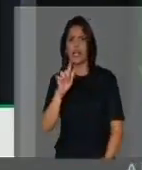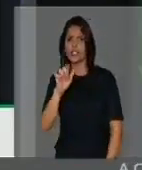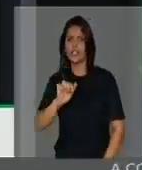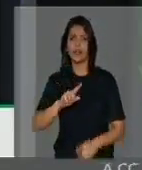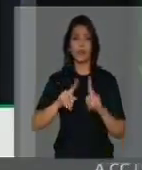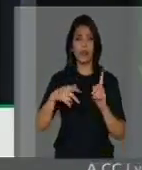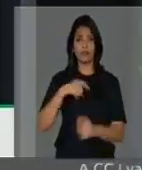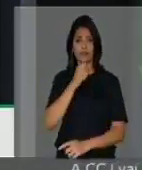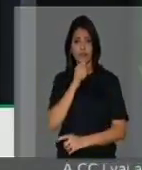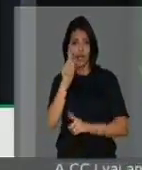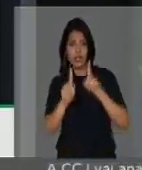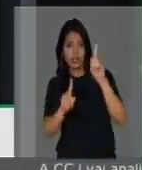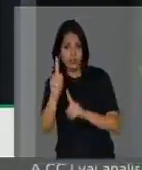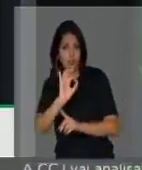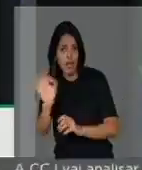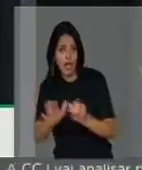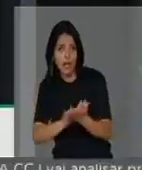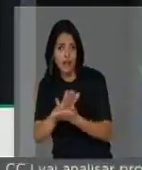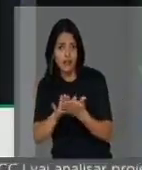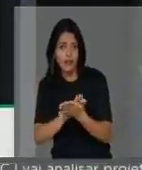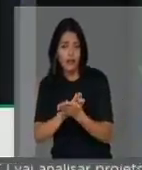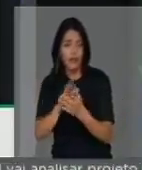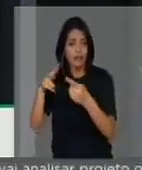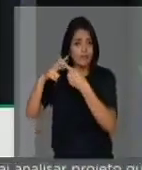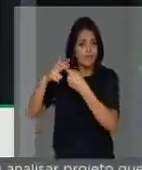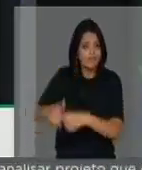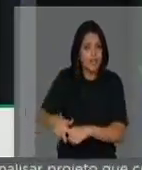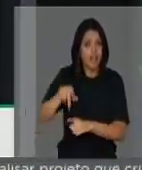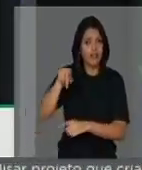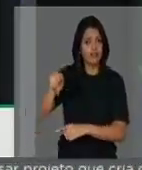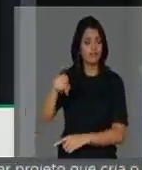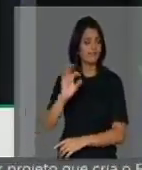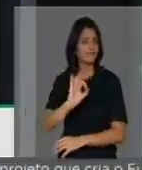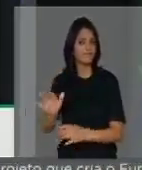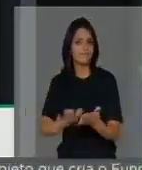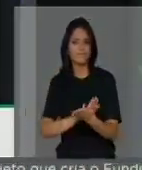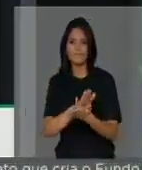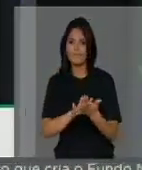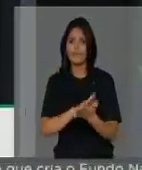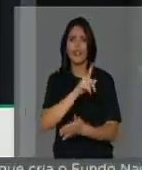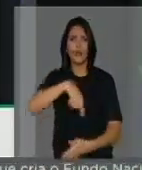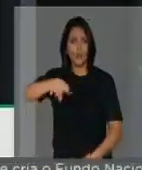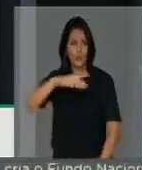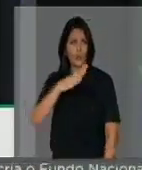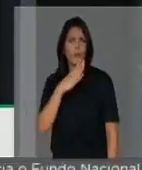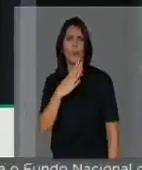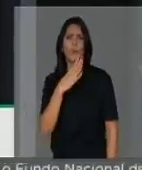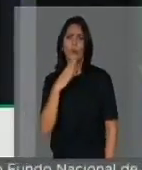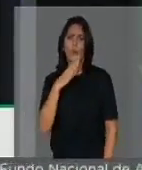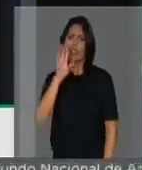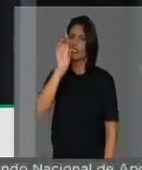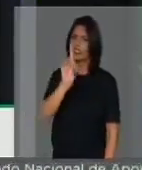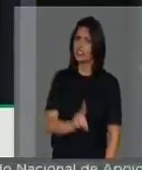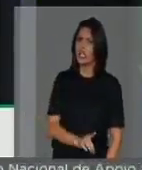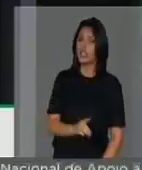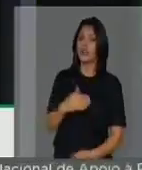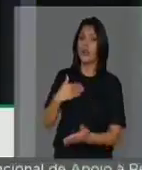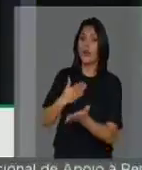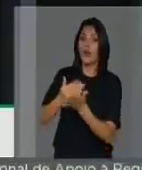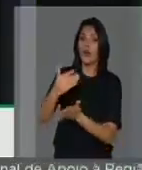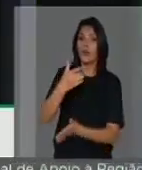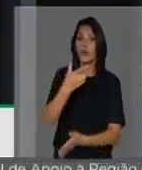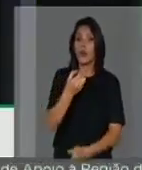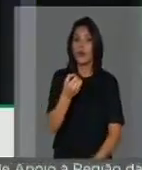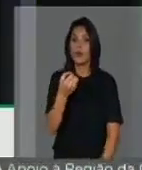procedimento licitatório para a readequação do reservatório. A situação da barragem já é conhecida pela diretoria desde 2004.